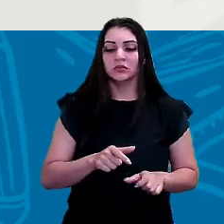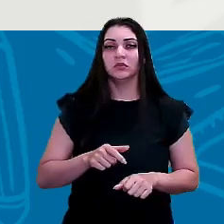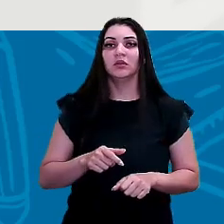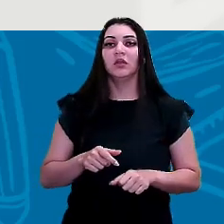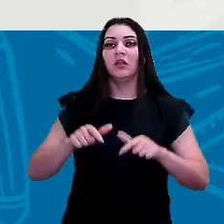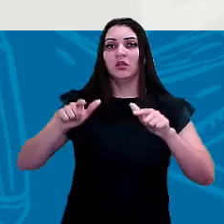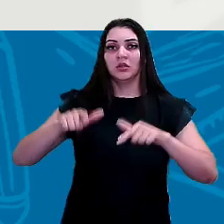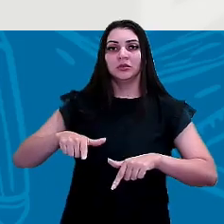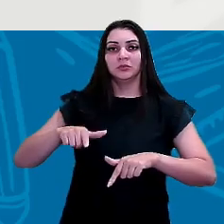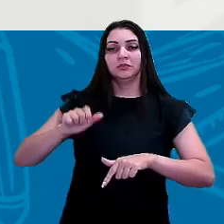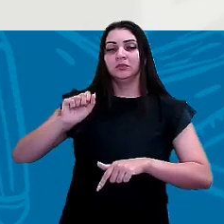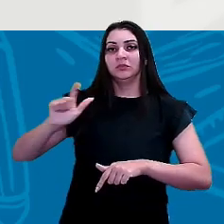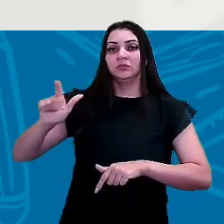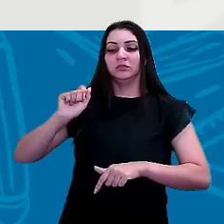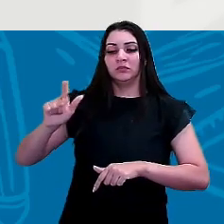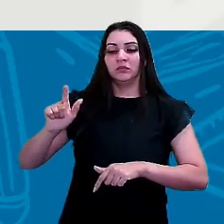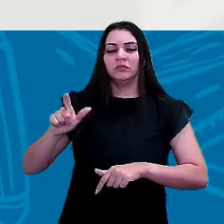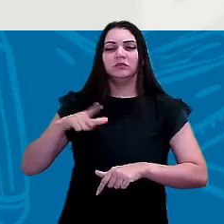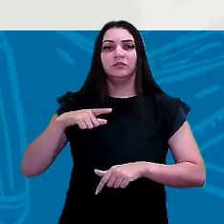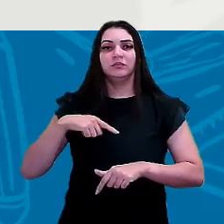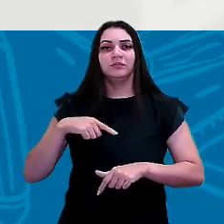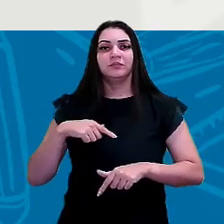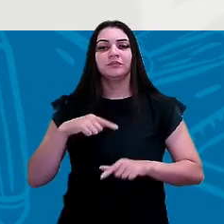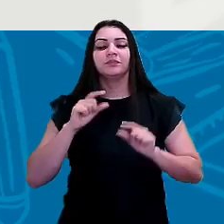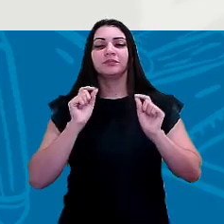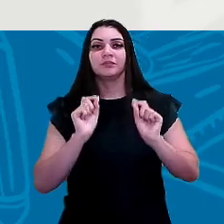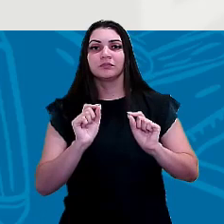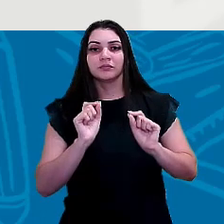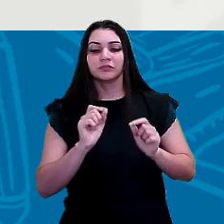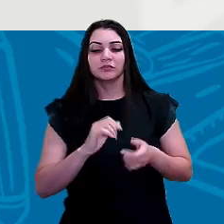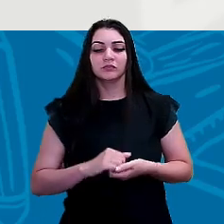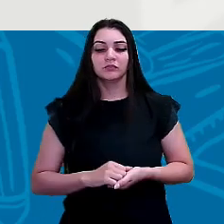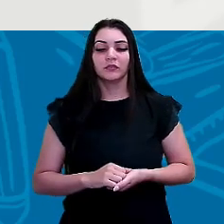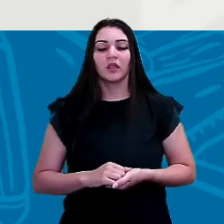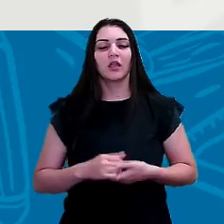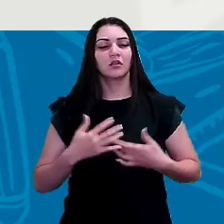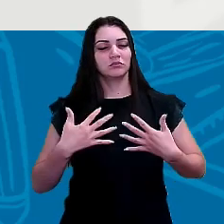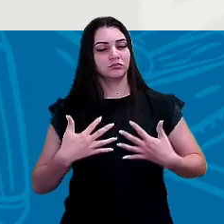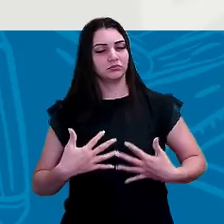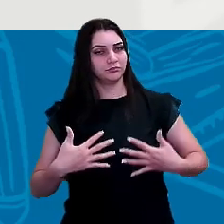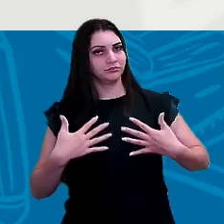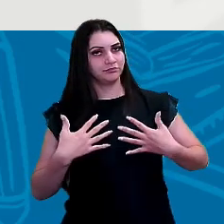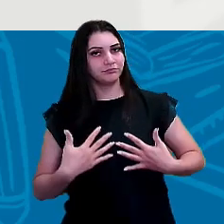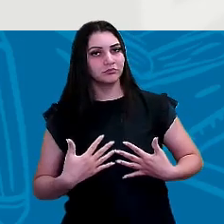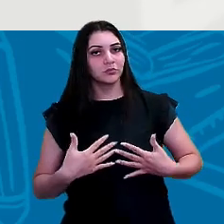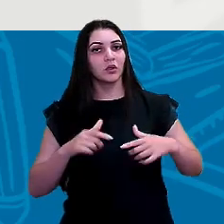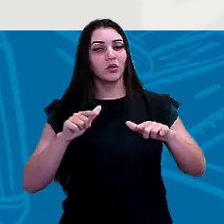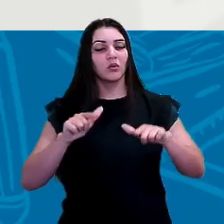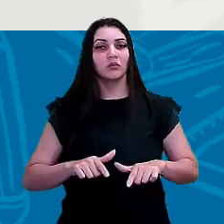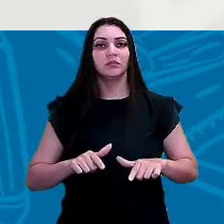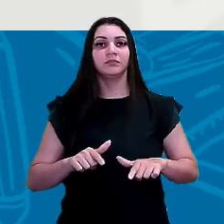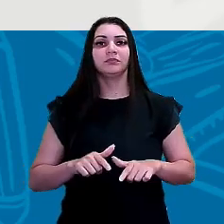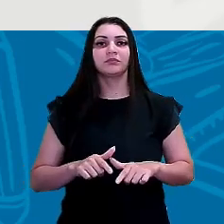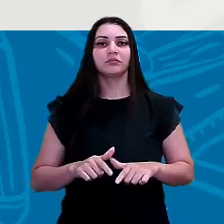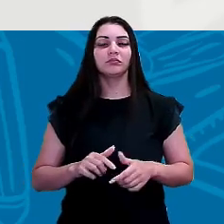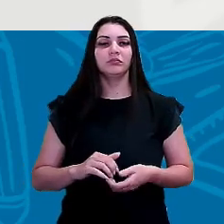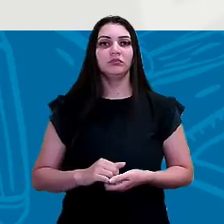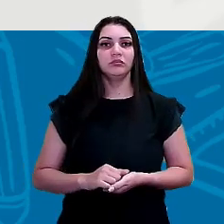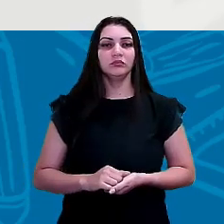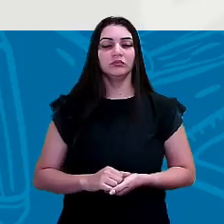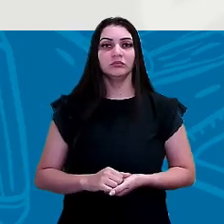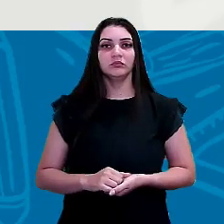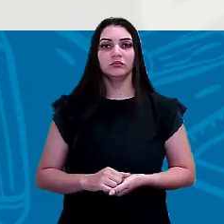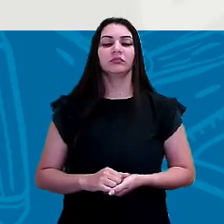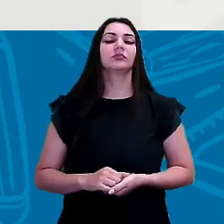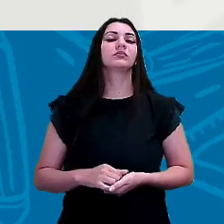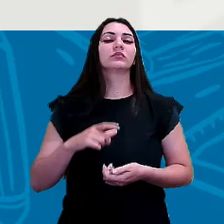há uma situação até que a gente pode dizer que é mais confortável né? onde não há uma questão de